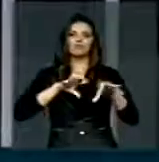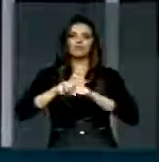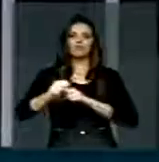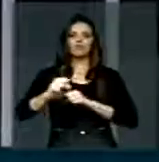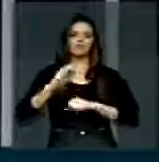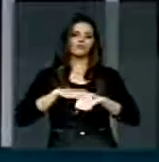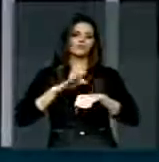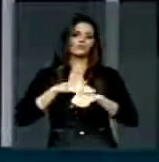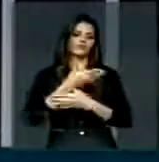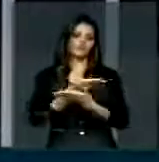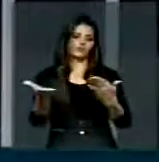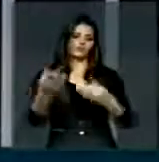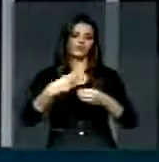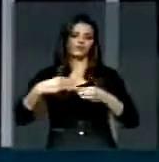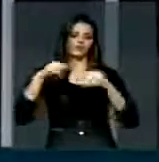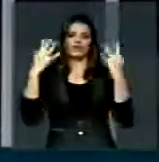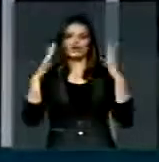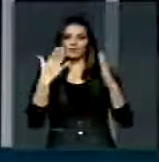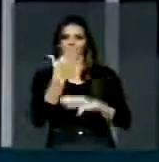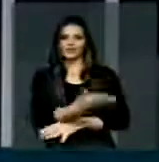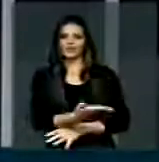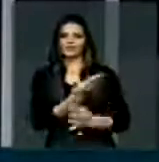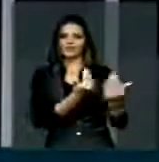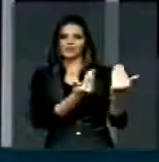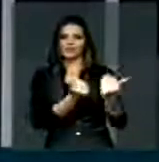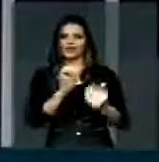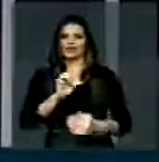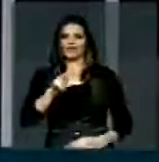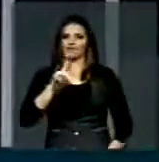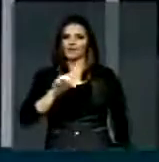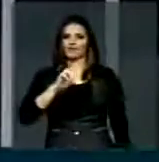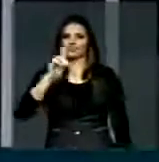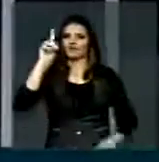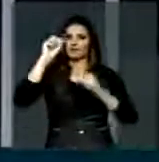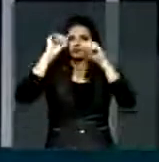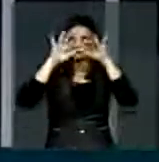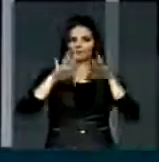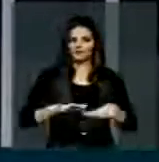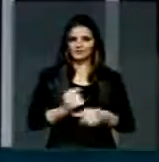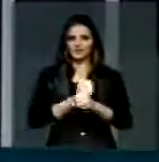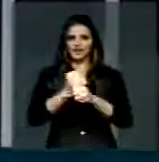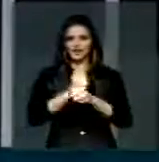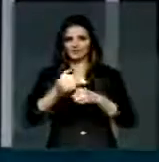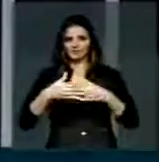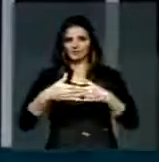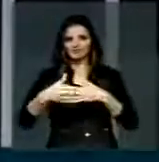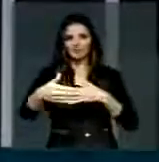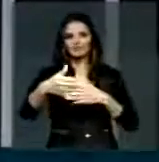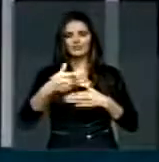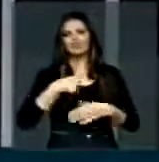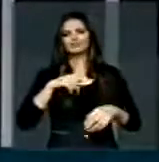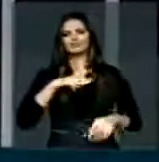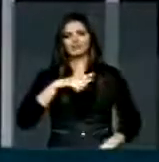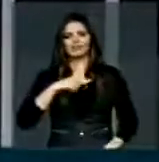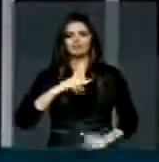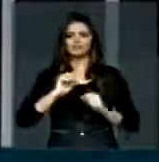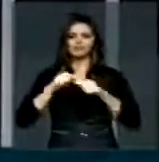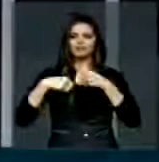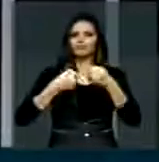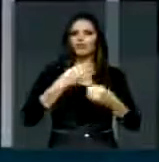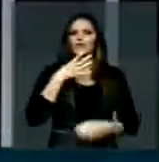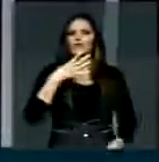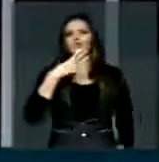da sua família. Parabéns, Evaldo Júnior, que Deus te ilumine e te dê muitos anos pela frente com esse vigor, com esse